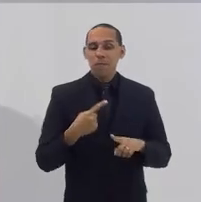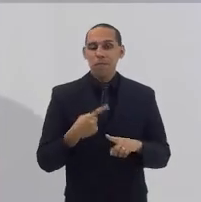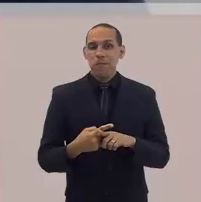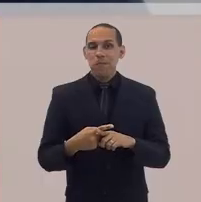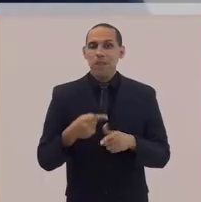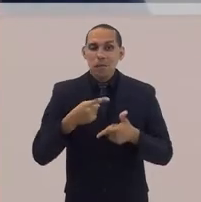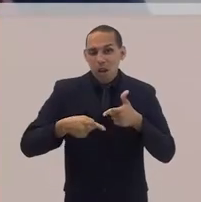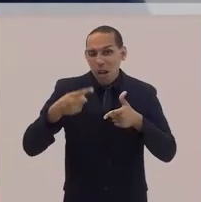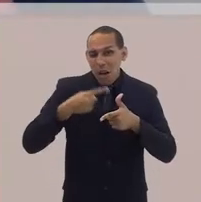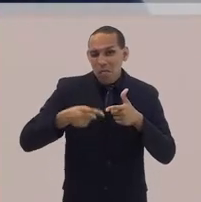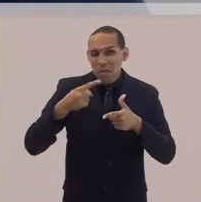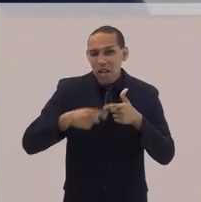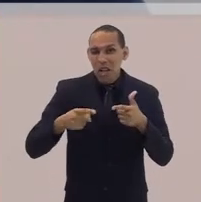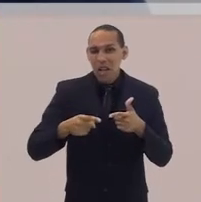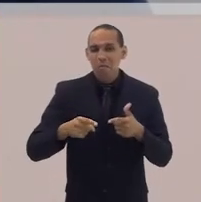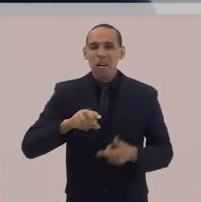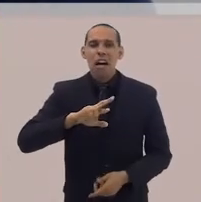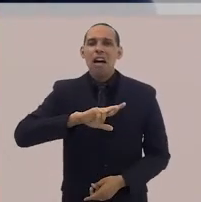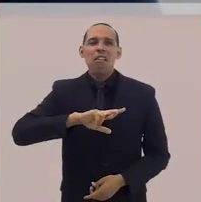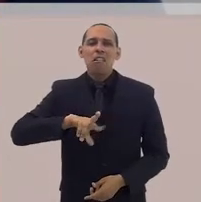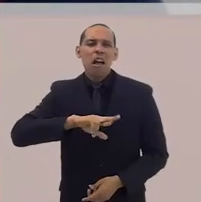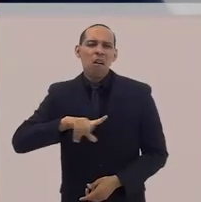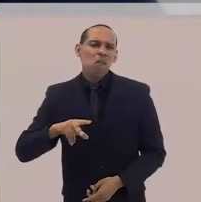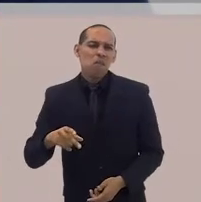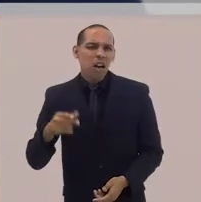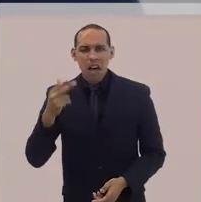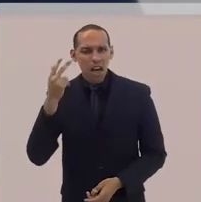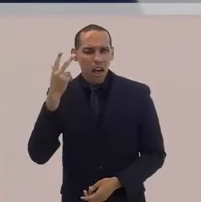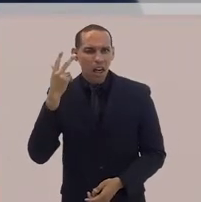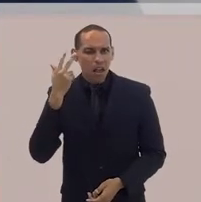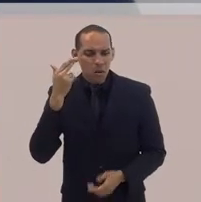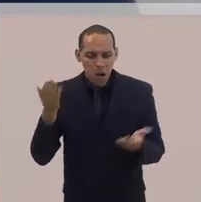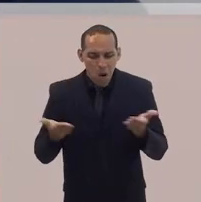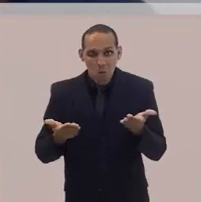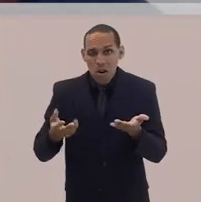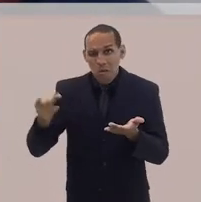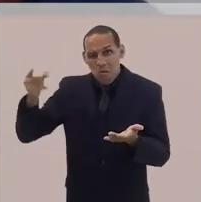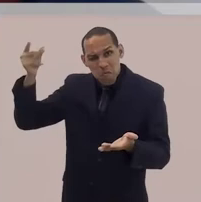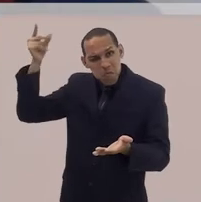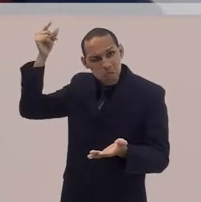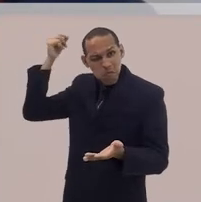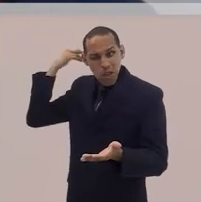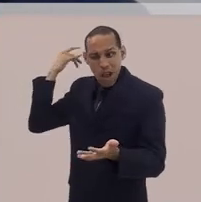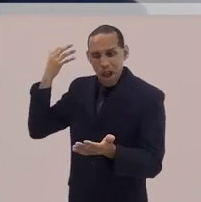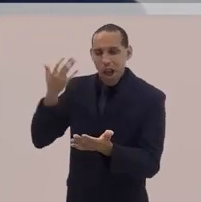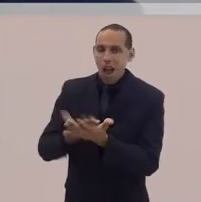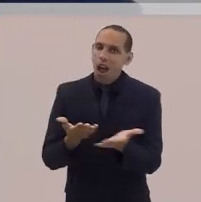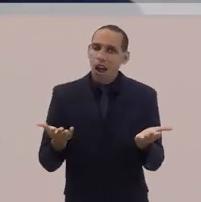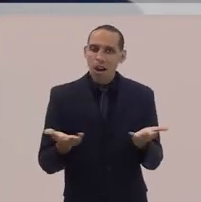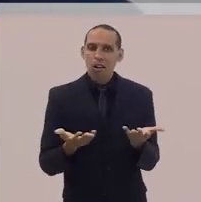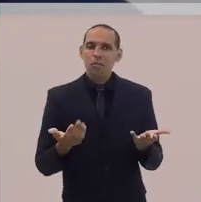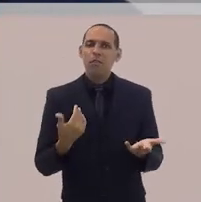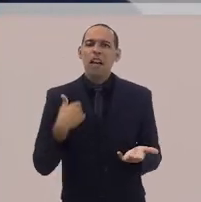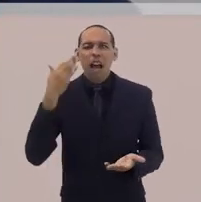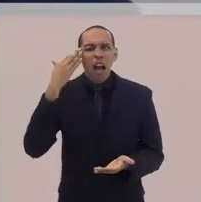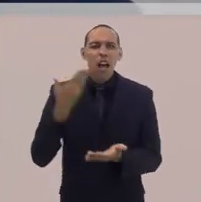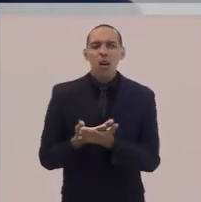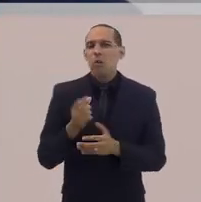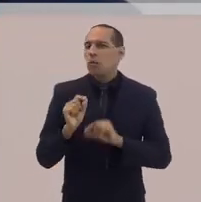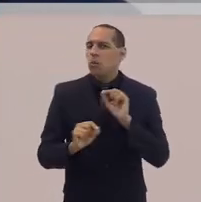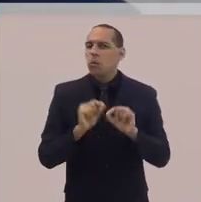isso, porque esse problema não é exatamente atual. Ele é histórico. Eu creio que ele tem a ver